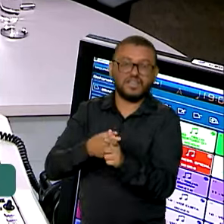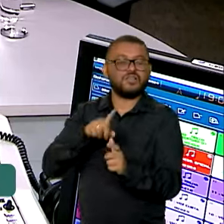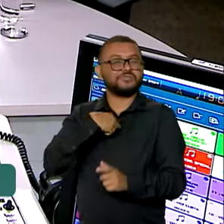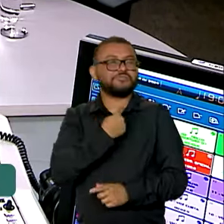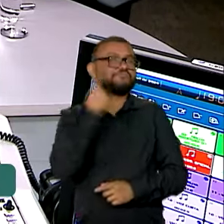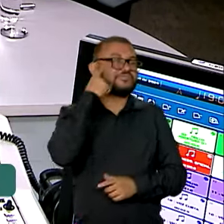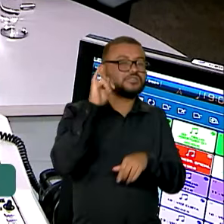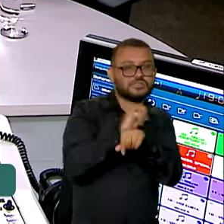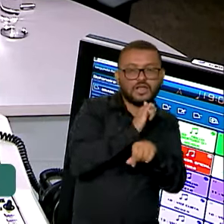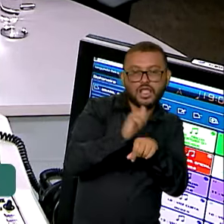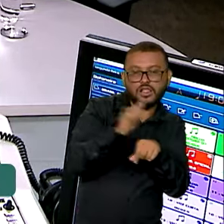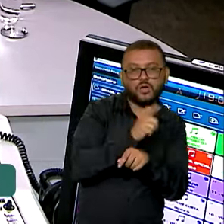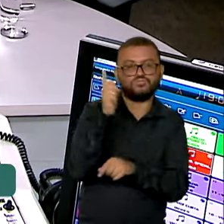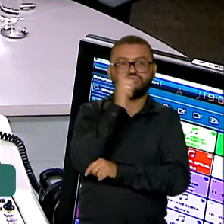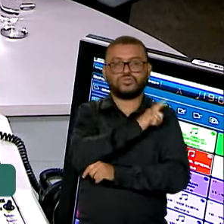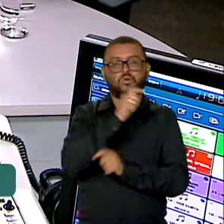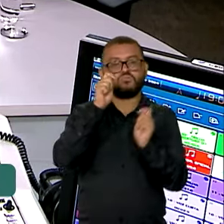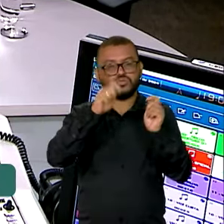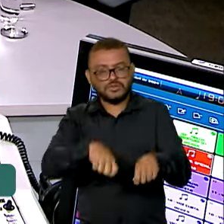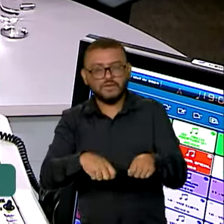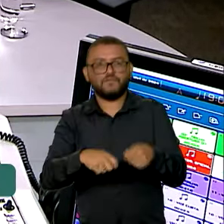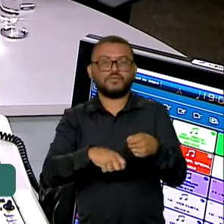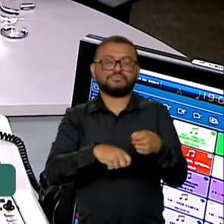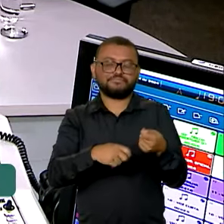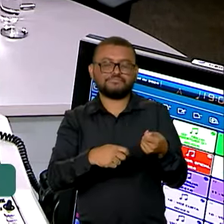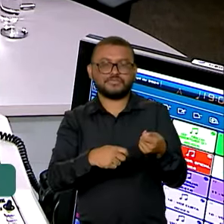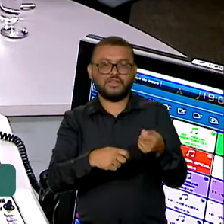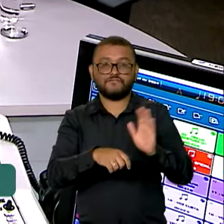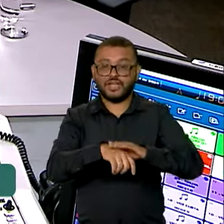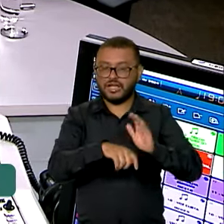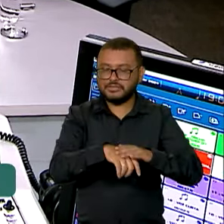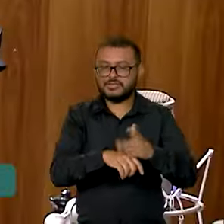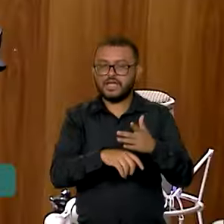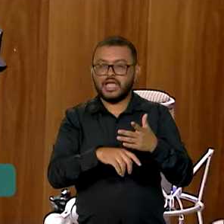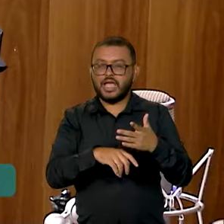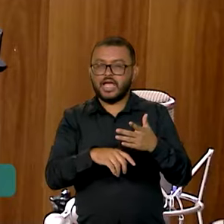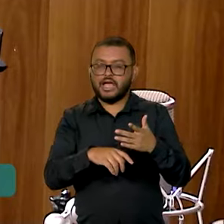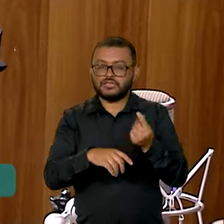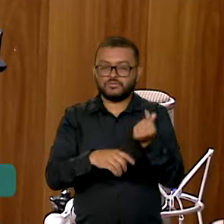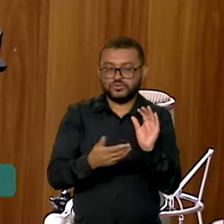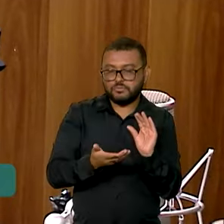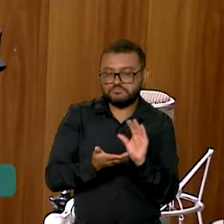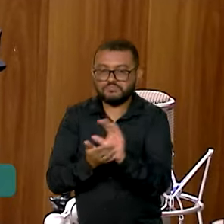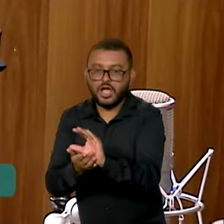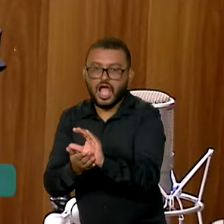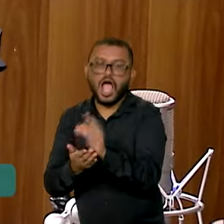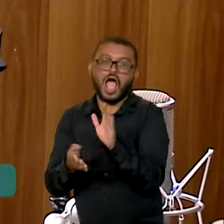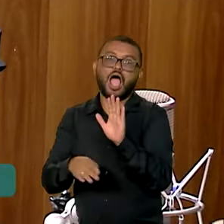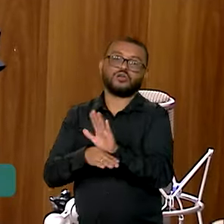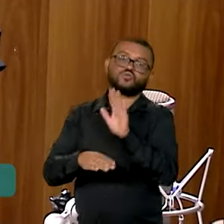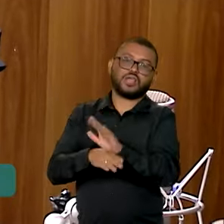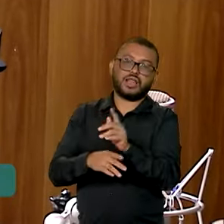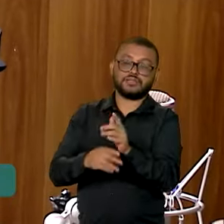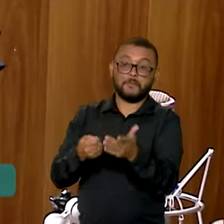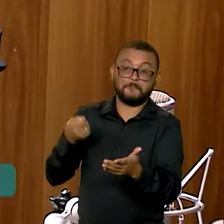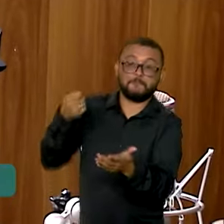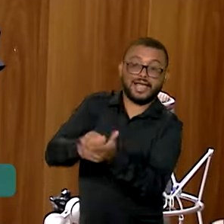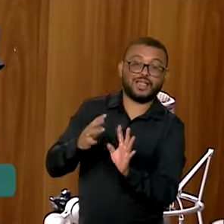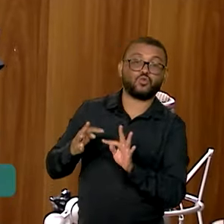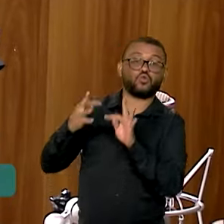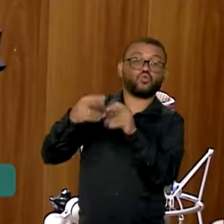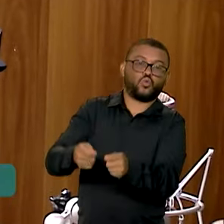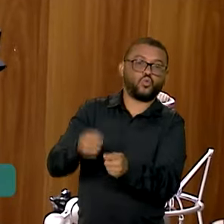encontrou um mecanismo de fazer uma certa calção, uma fiança, para que eles pudessem, então, quitar as suas